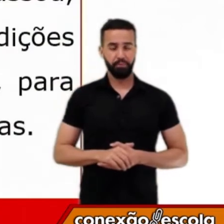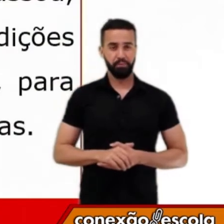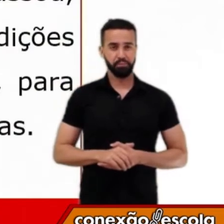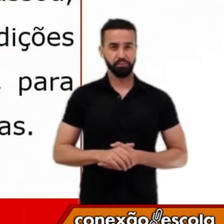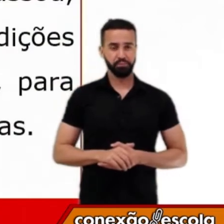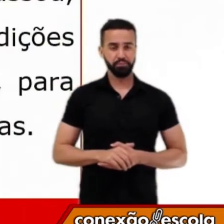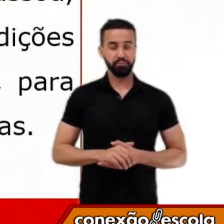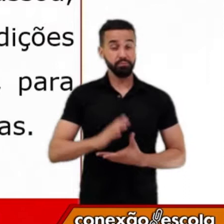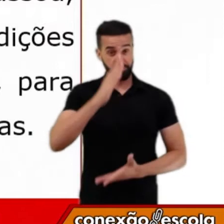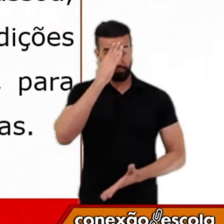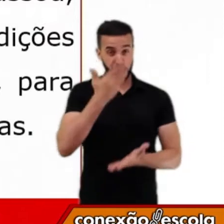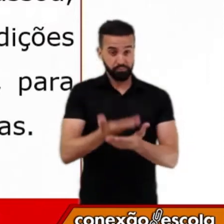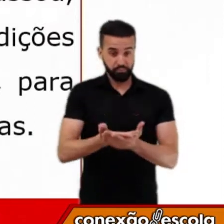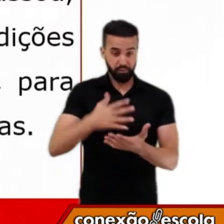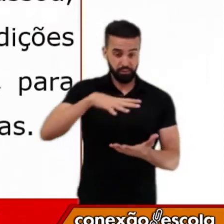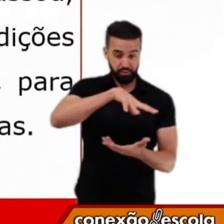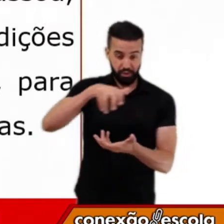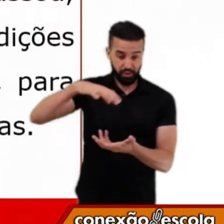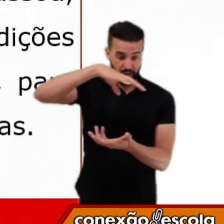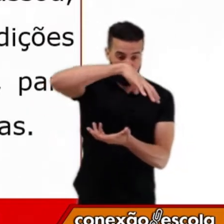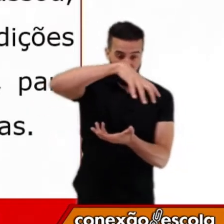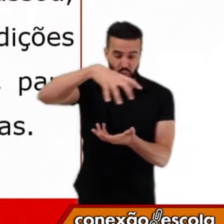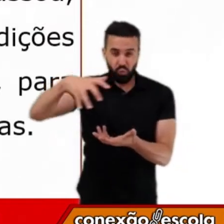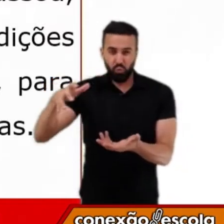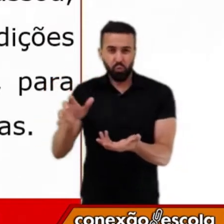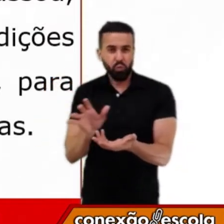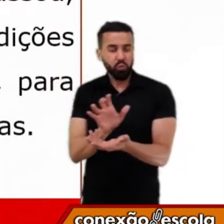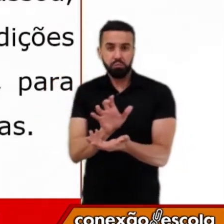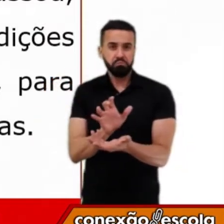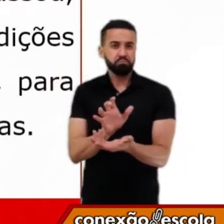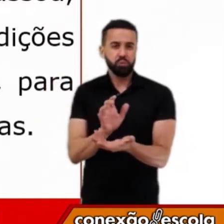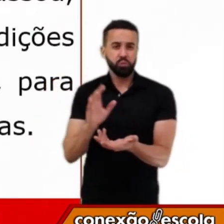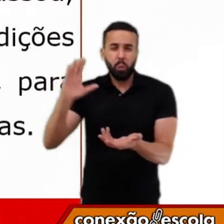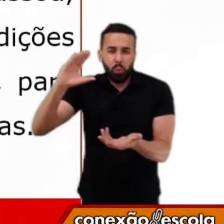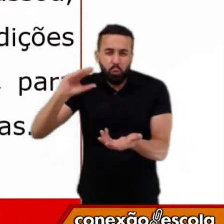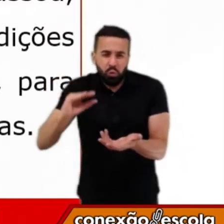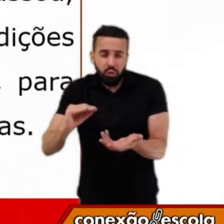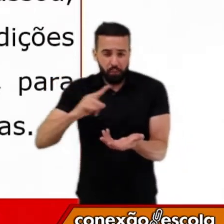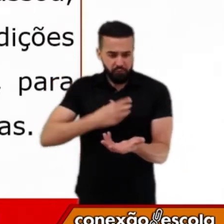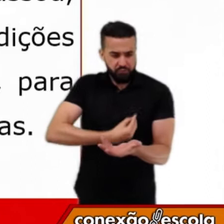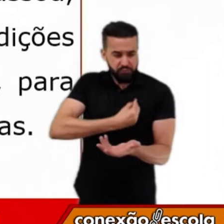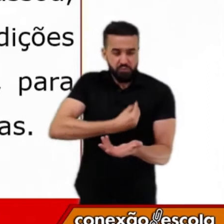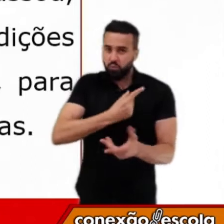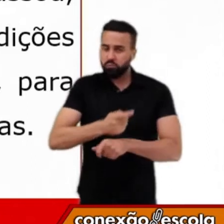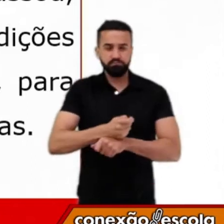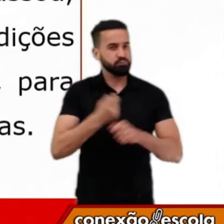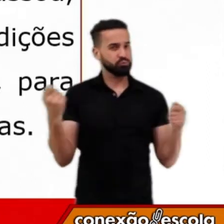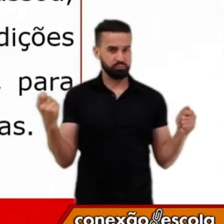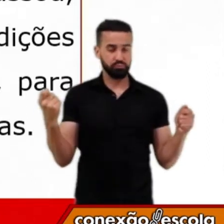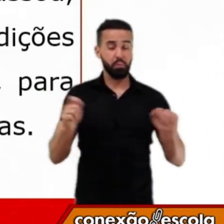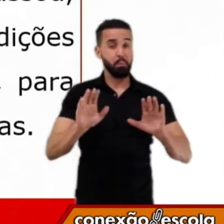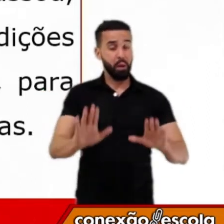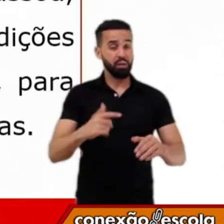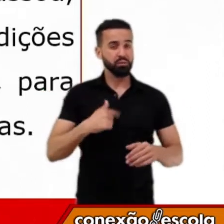que a superfície da Terra era um ambiente hostil, sem chances para o aparecimento de qualquer organismo vivo. À medida que